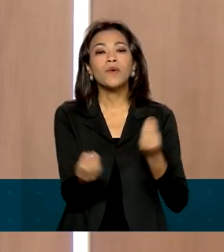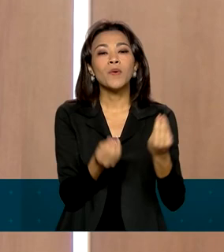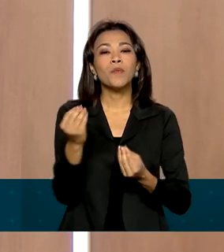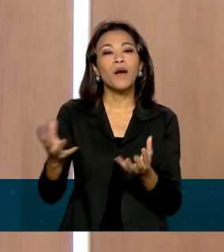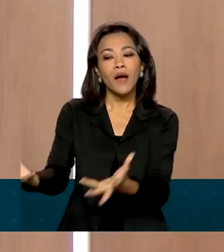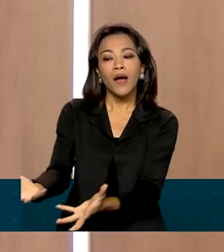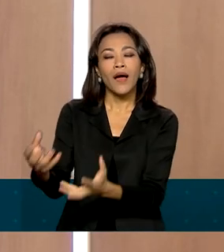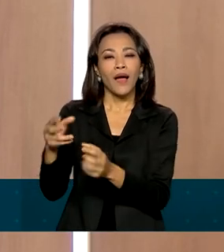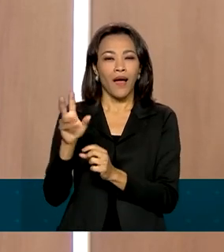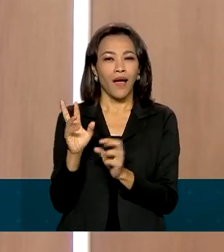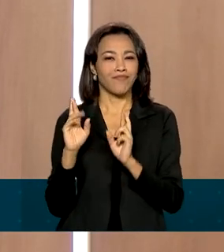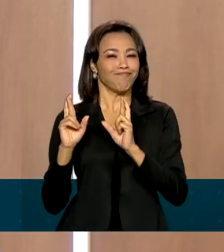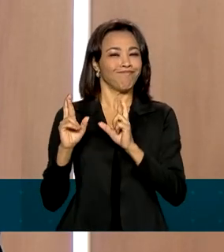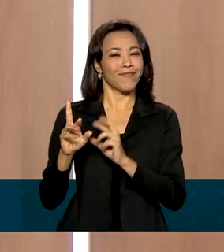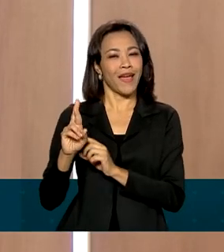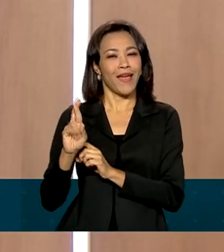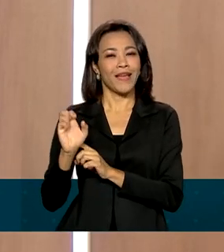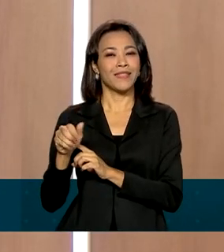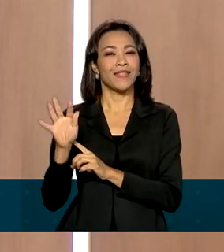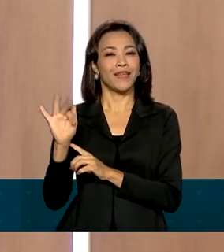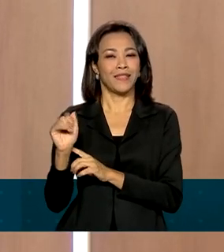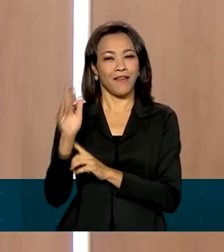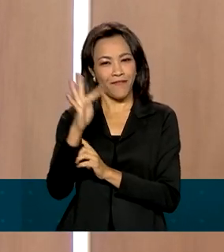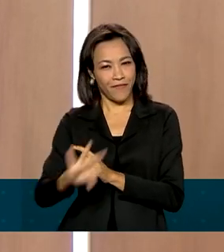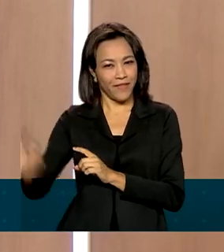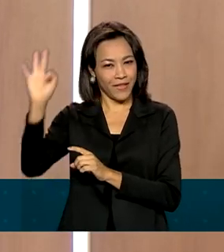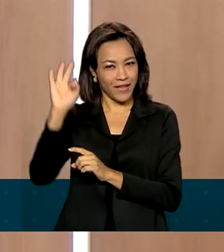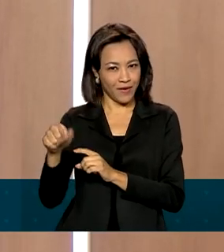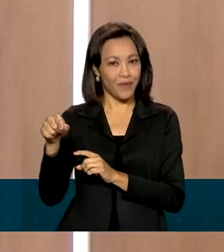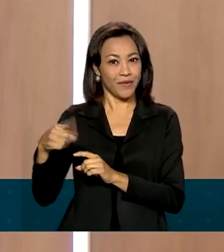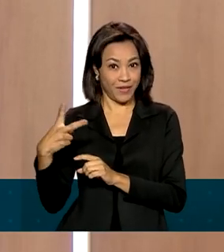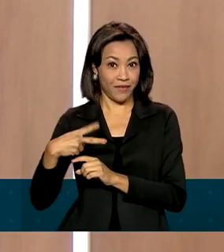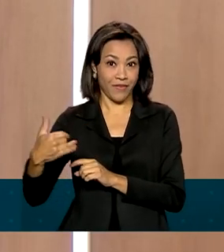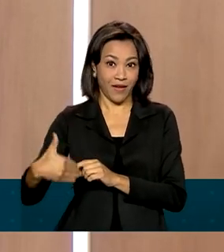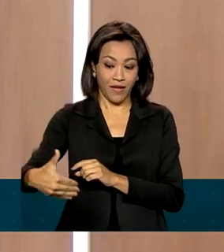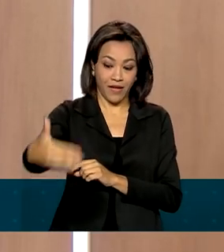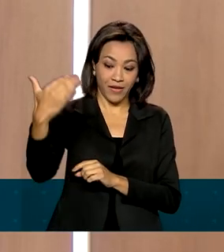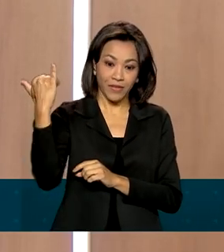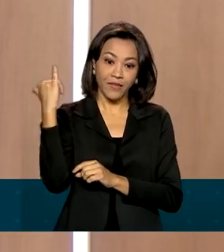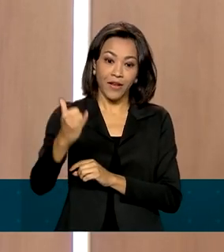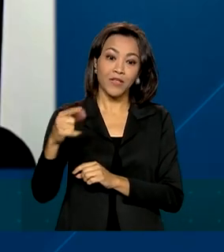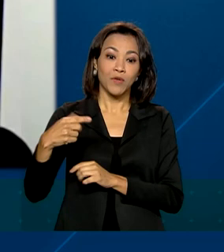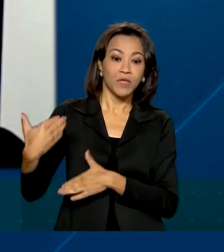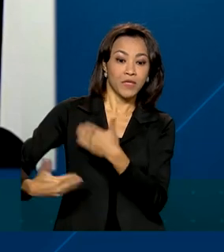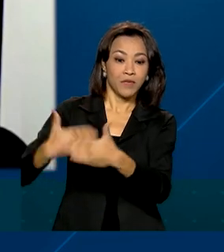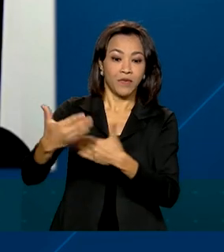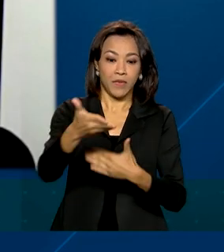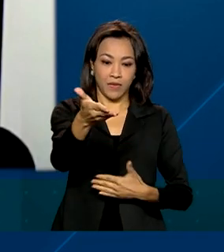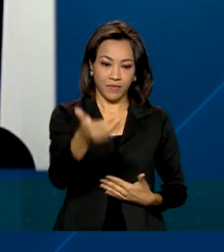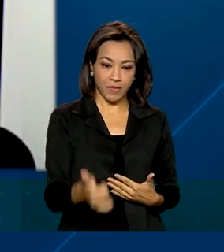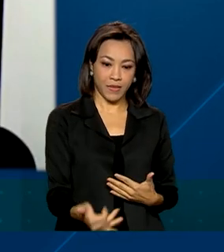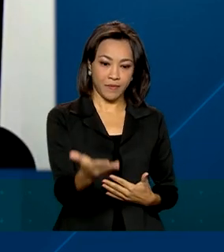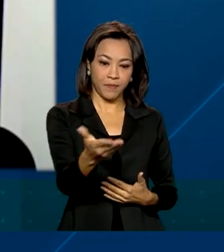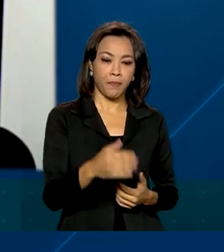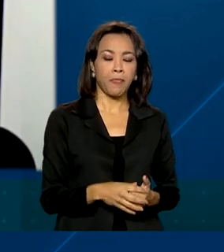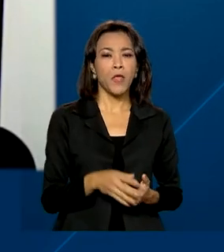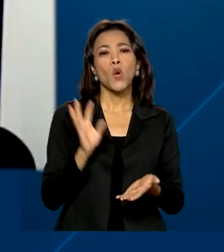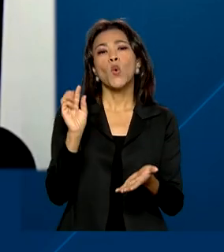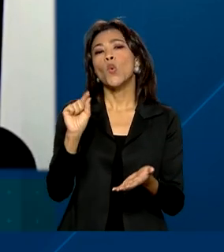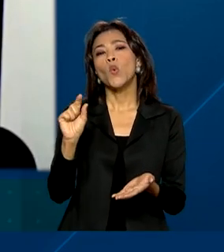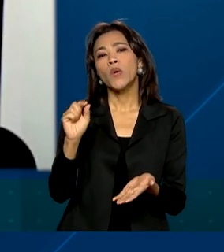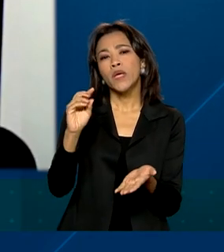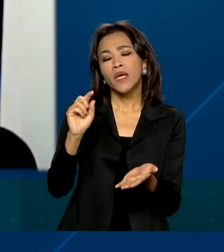Receita Federal e nós veremos, então, o que a Receita Federal tem a dizer sobre esse desempenho. O que a gente pode dizer é o fator mais